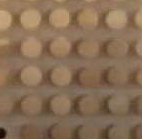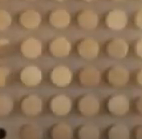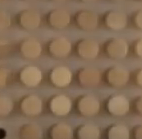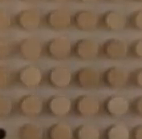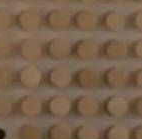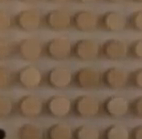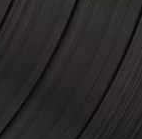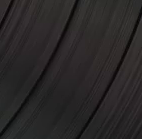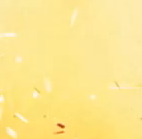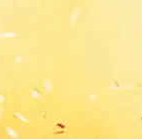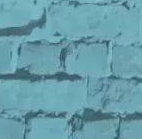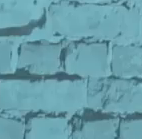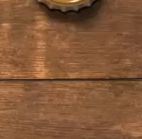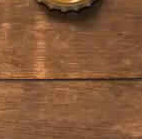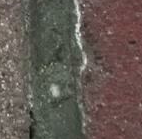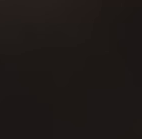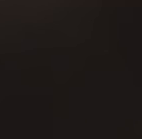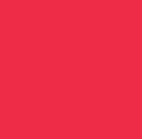50!